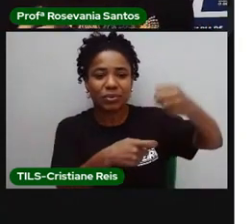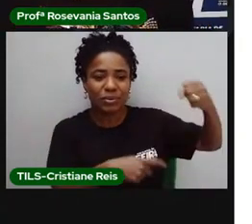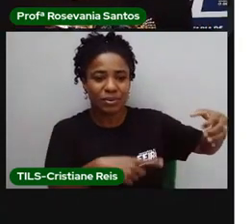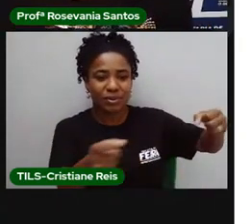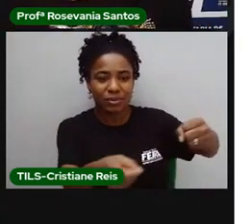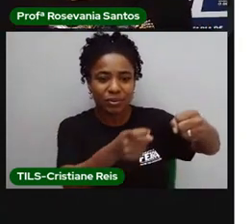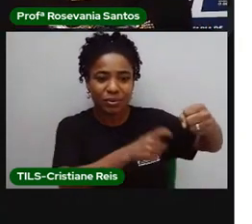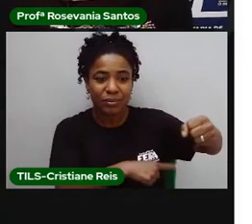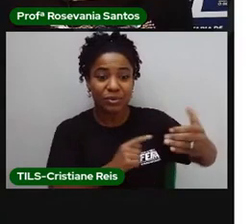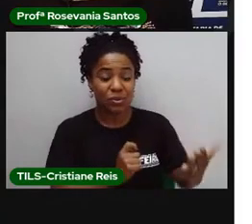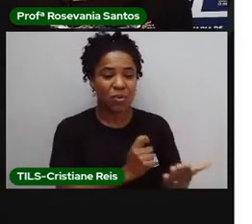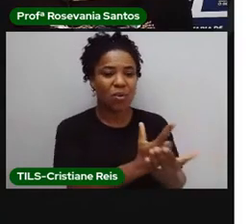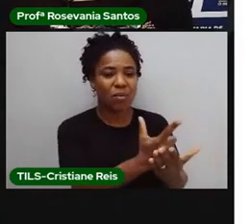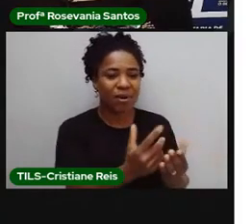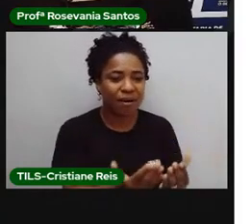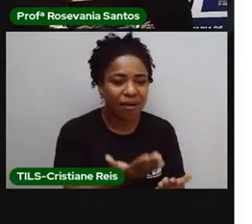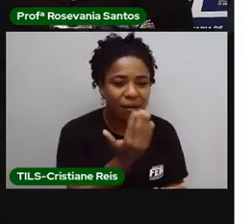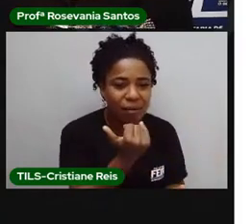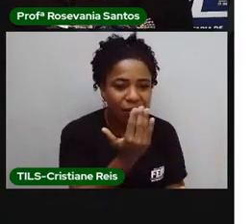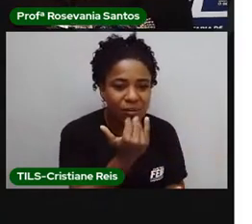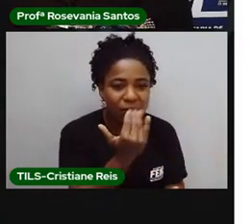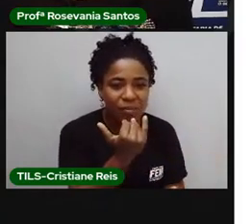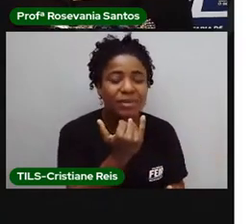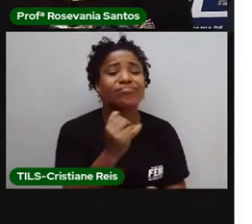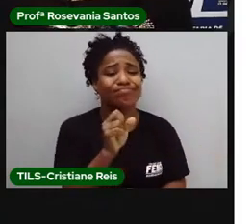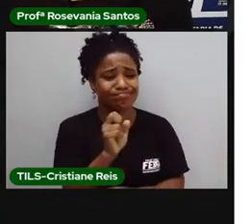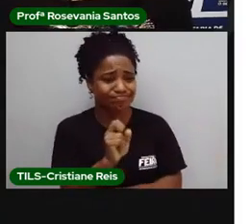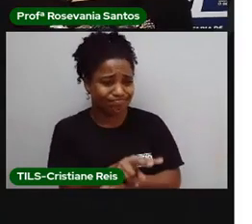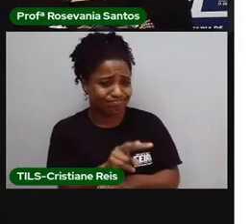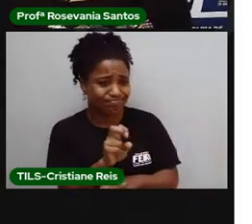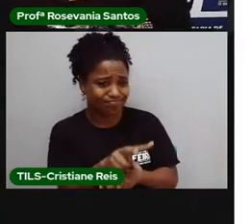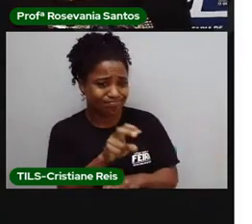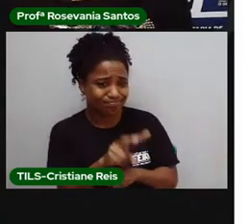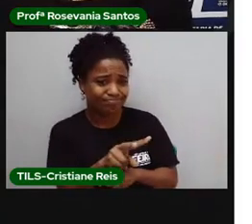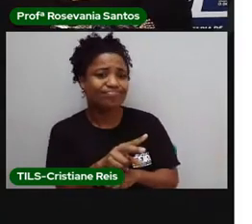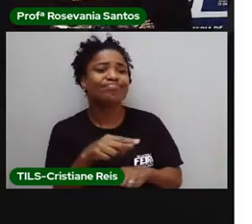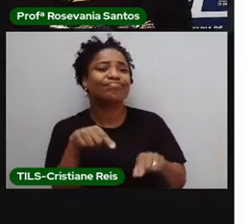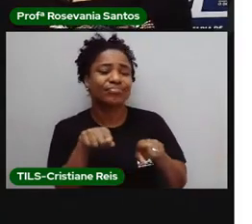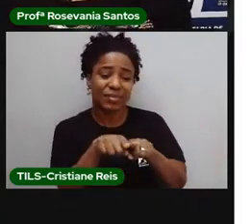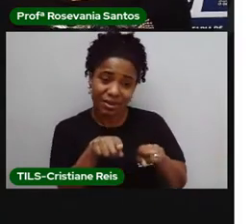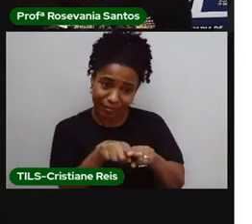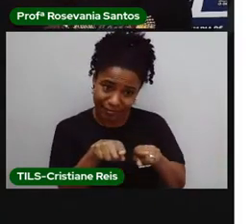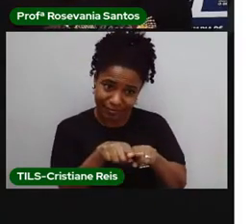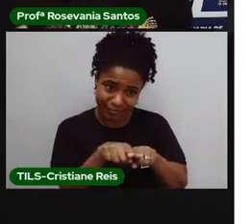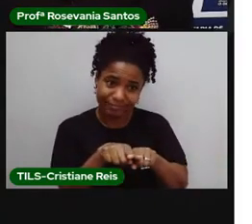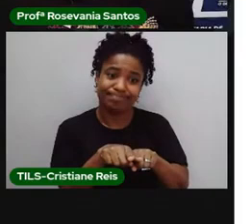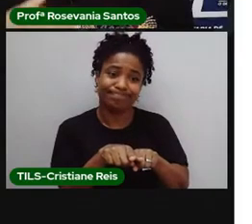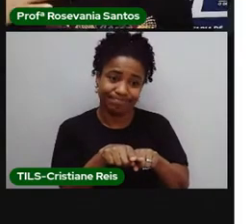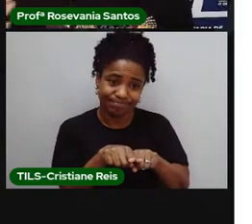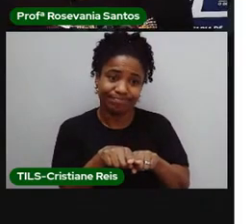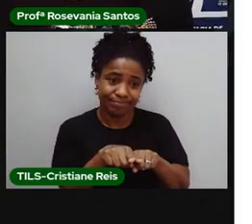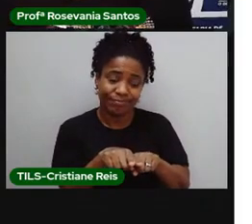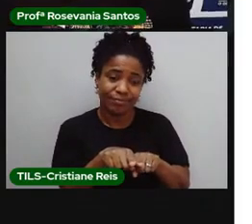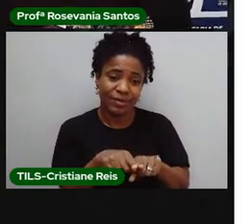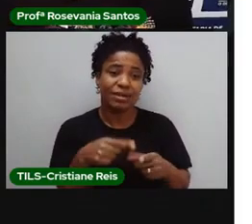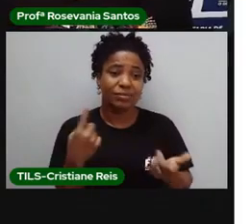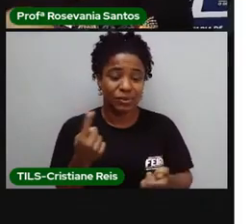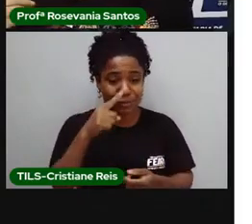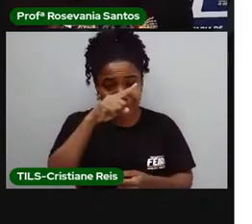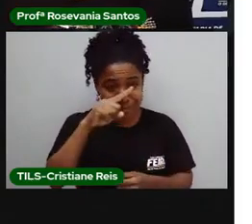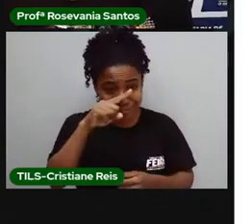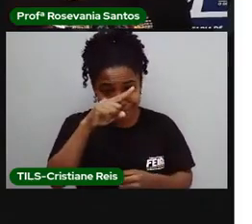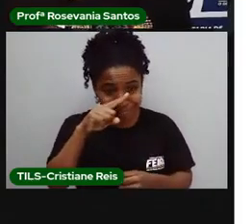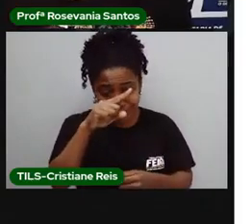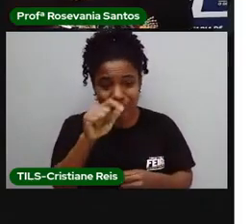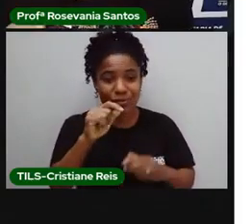Vai consumir também esses agrotóxicos. Então, acaba mudando as paisagens por conta de que contamina o solo, vai